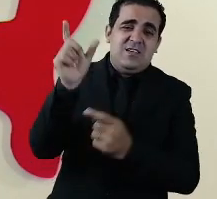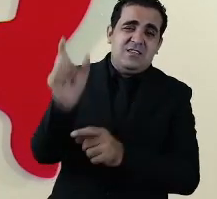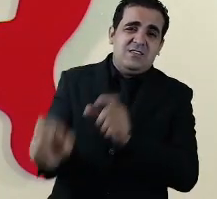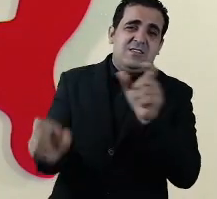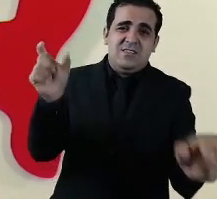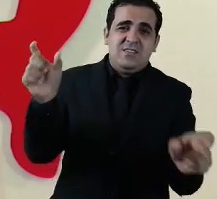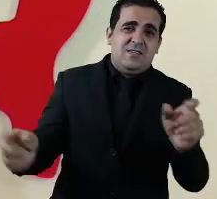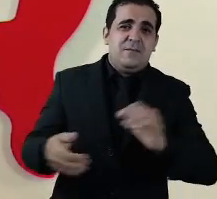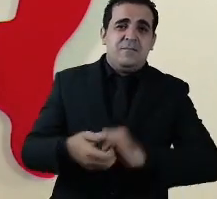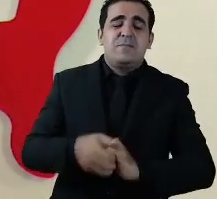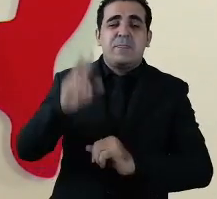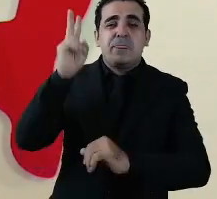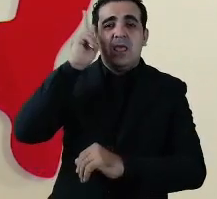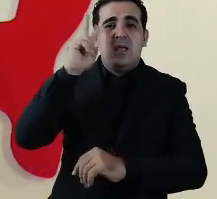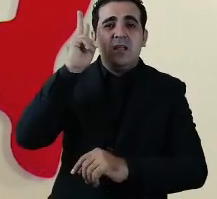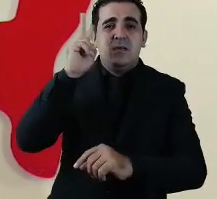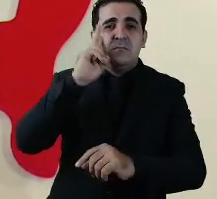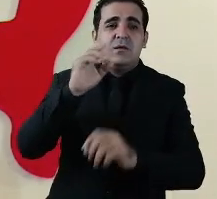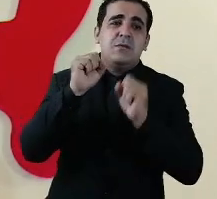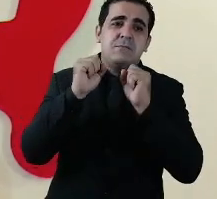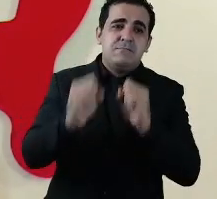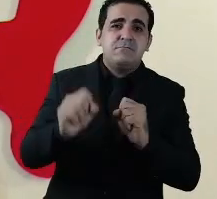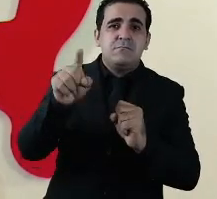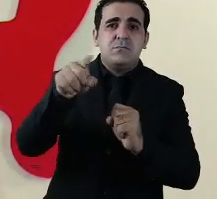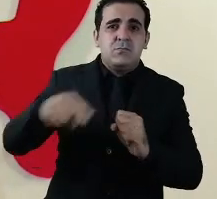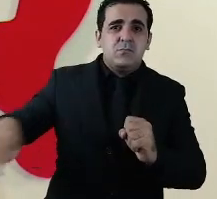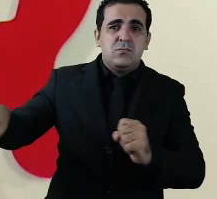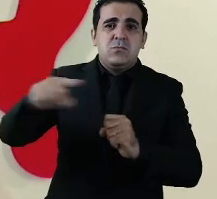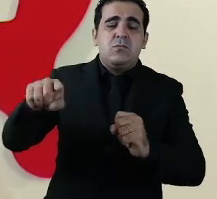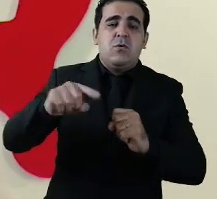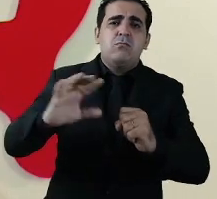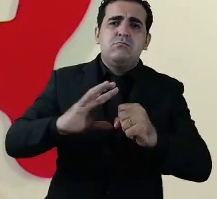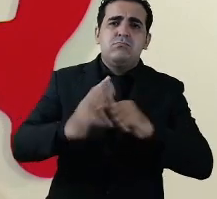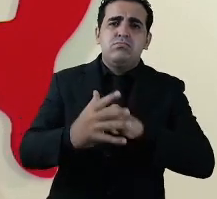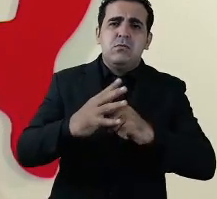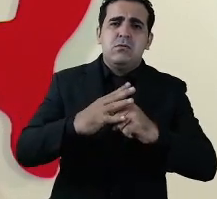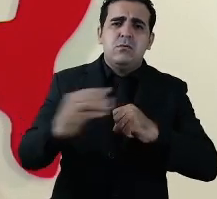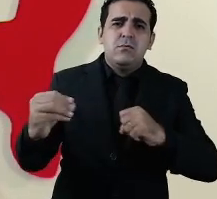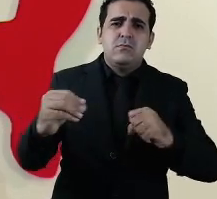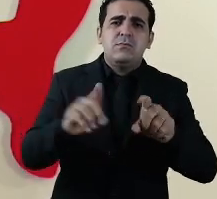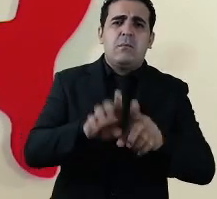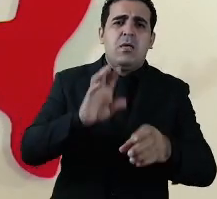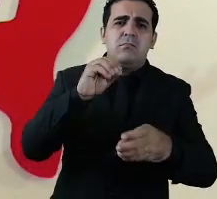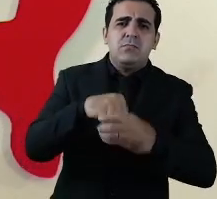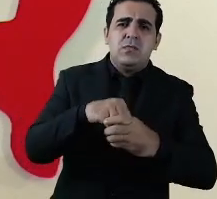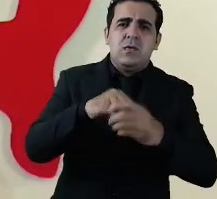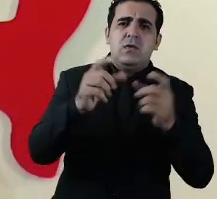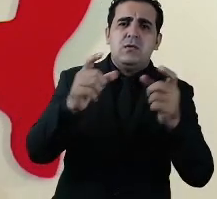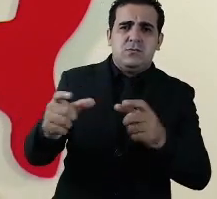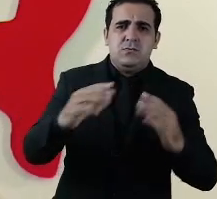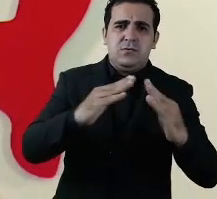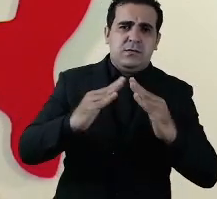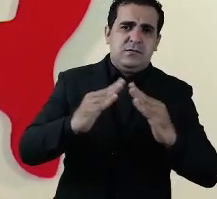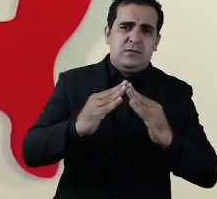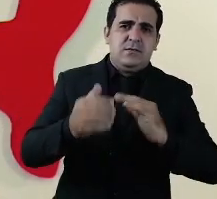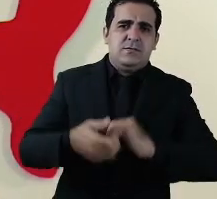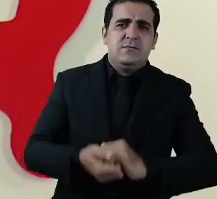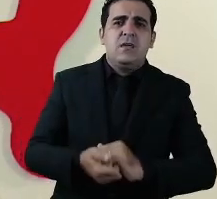lembremos que eles podem infelizmente ser vetores de transmissão da doença dentro dos lares